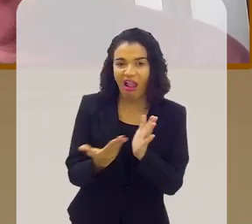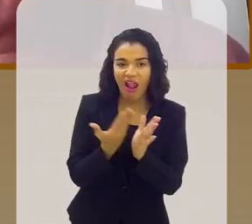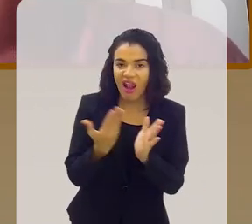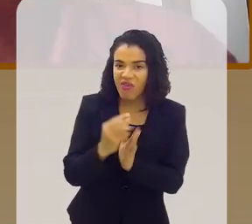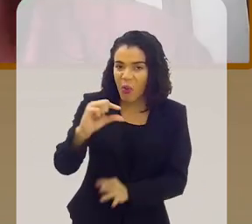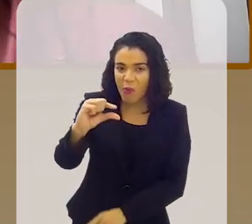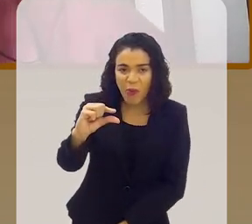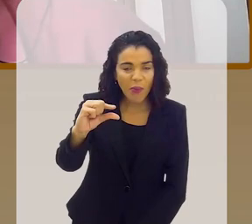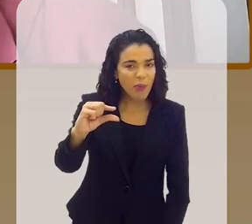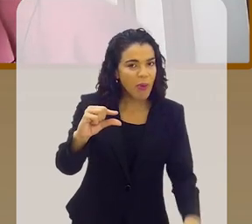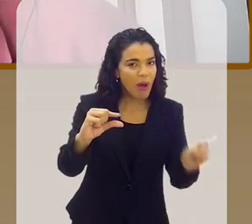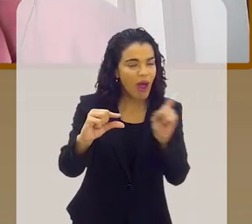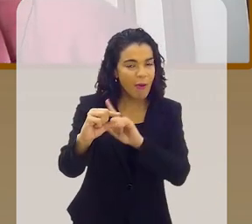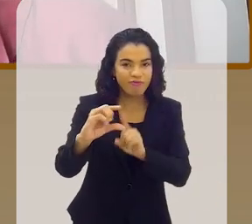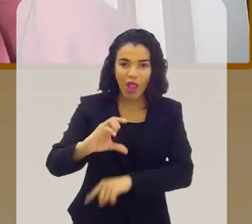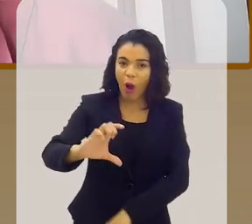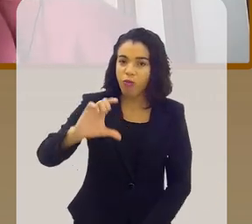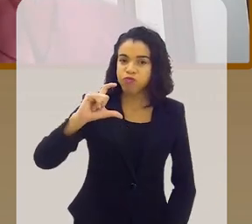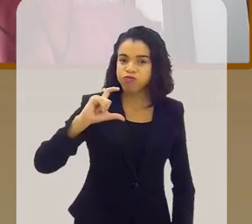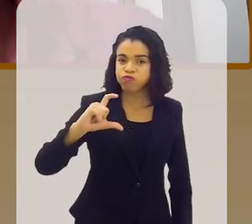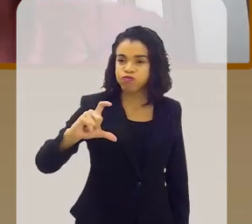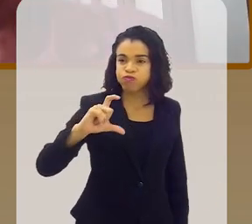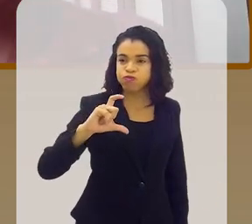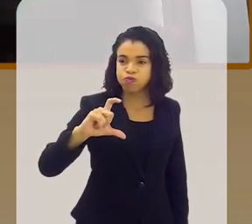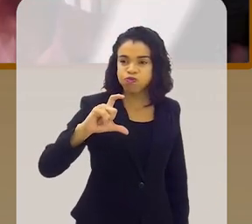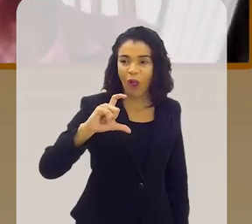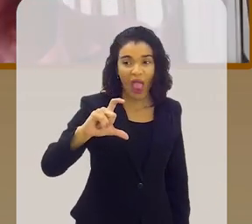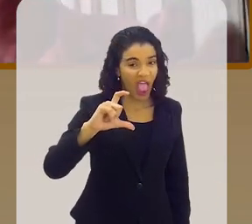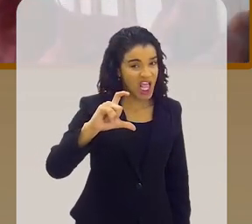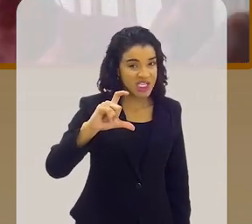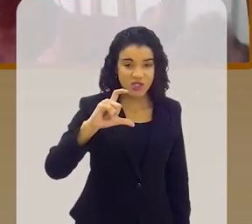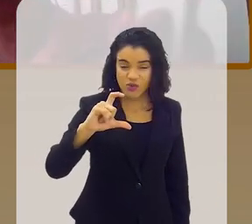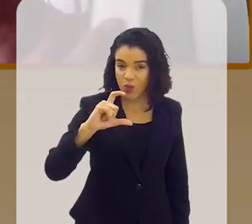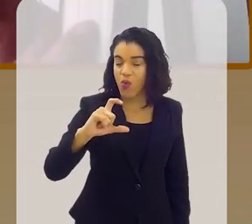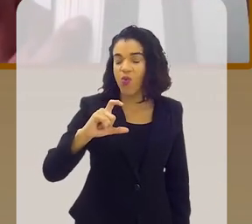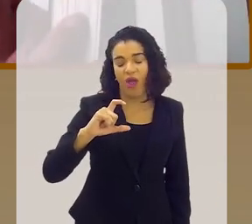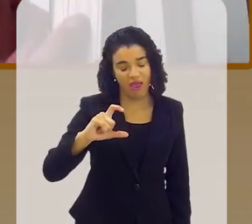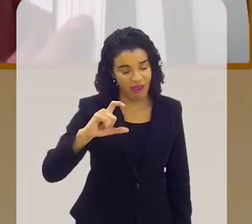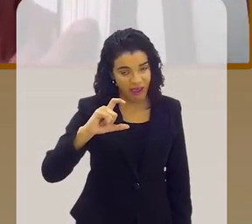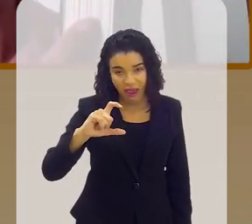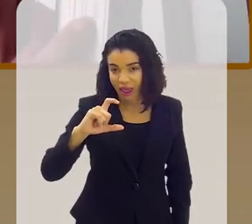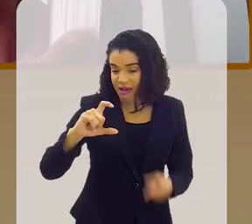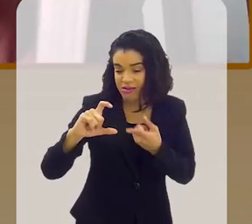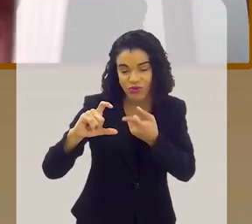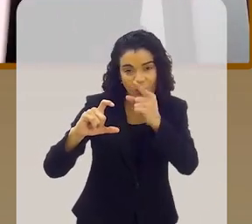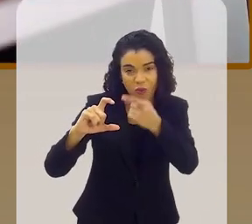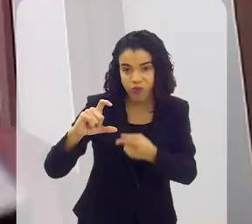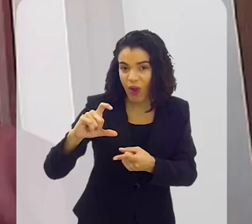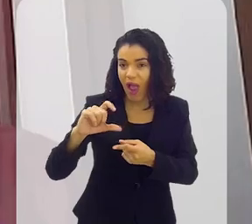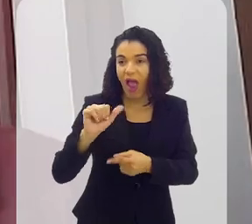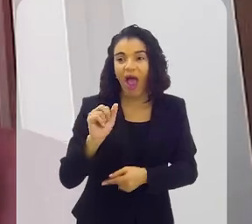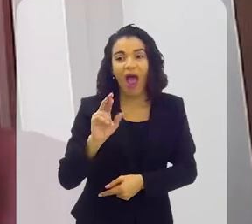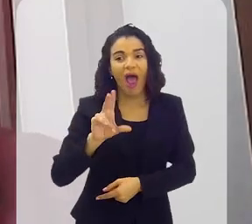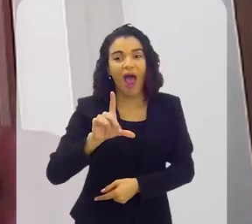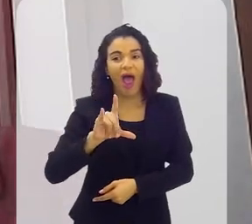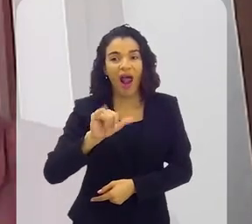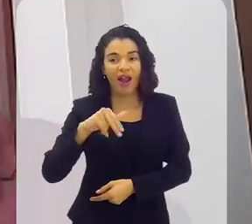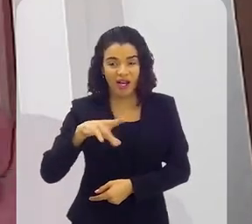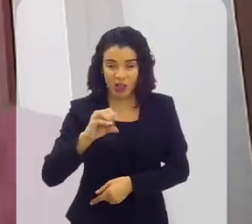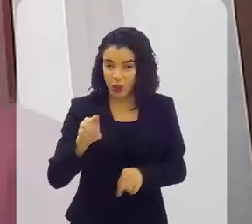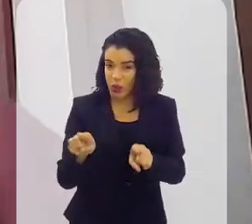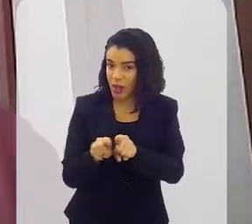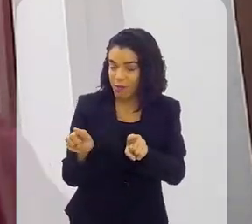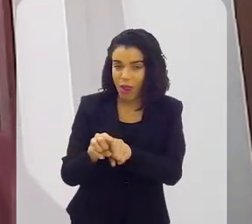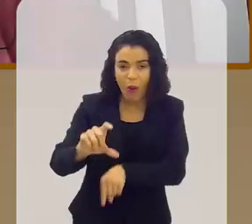pequeno. Você vê que o tamanho... É história demais para contar, né? É isso, o do Arlindo está nessa pegada.